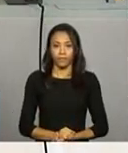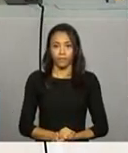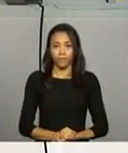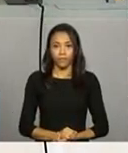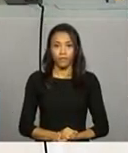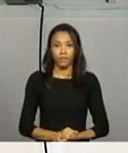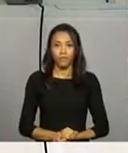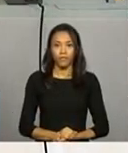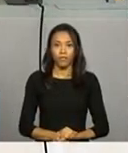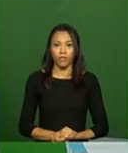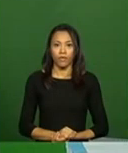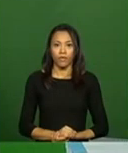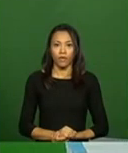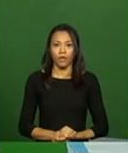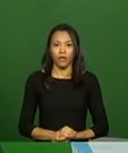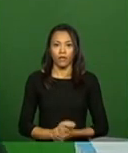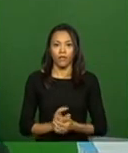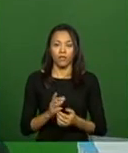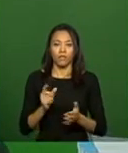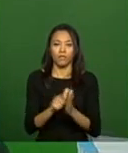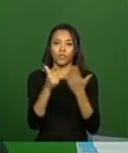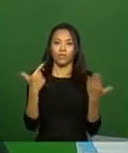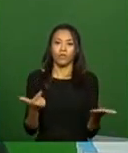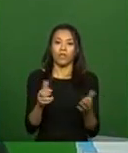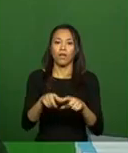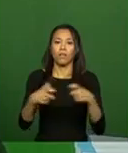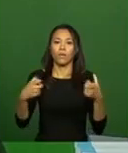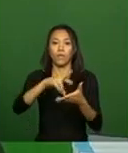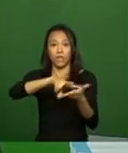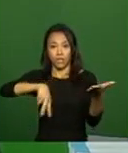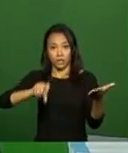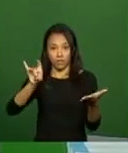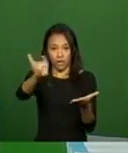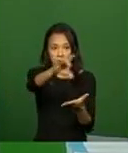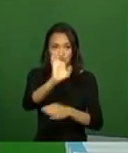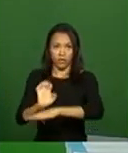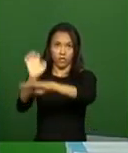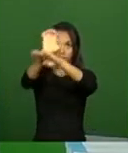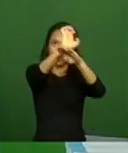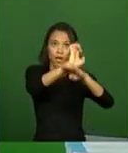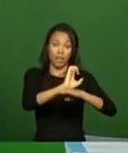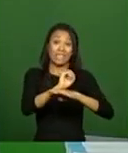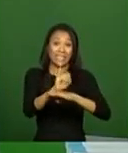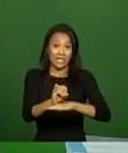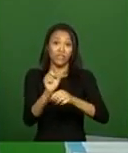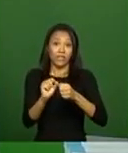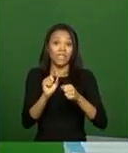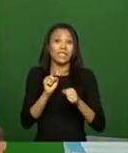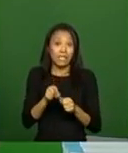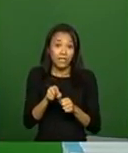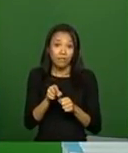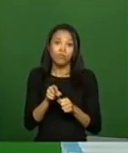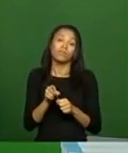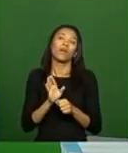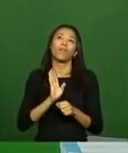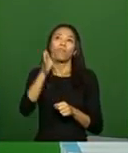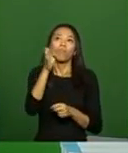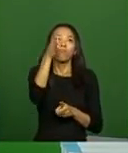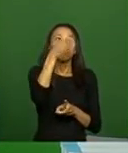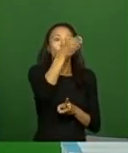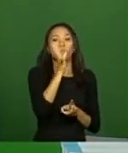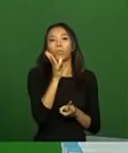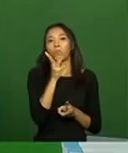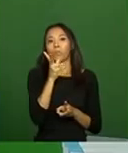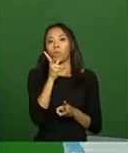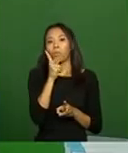fez, por exemplo, os jornais mais lidos em cada estado. Se a gente fizesse isso, a gente ia demorar, em função do prazo, gente não ia